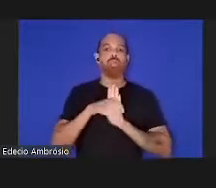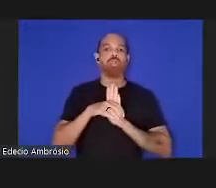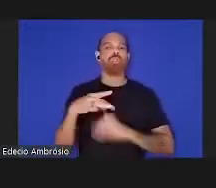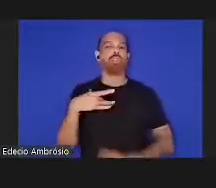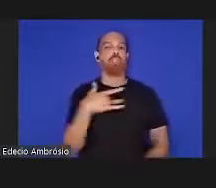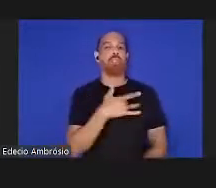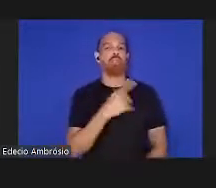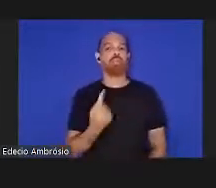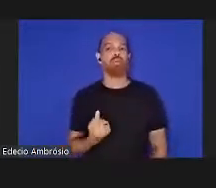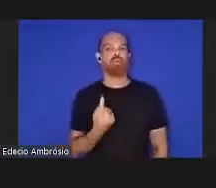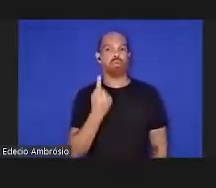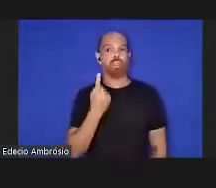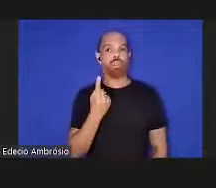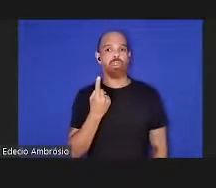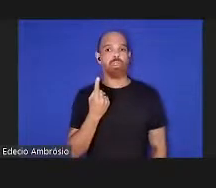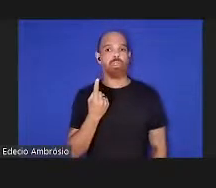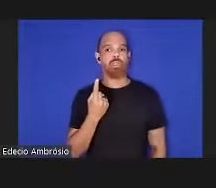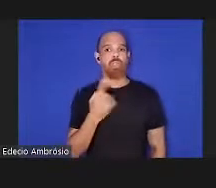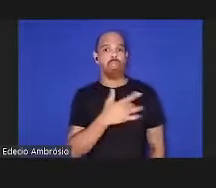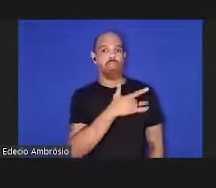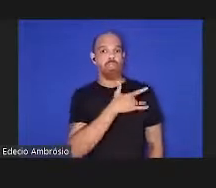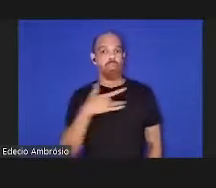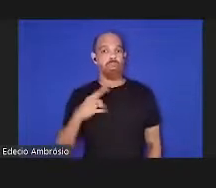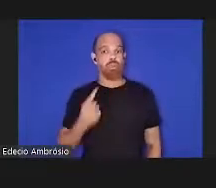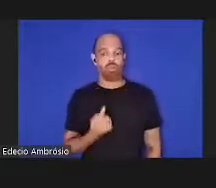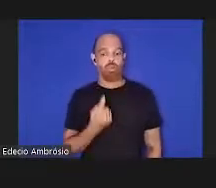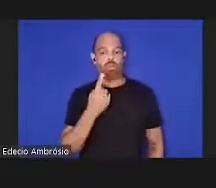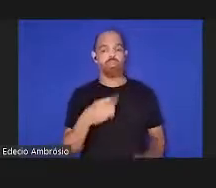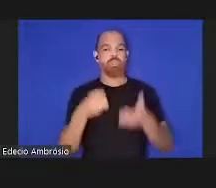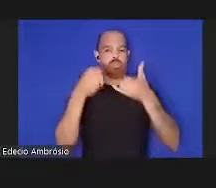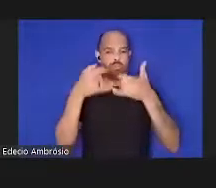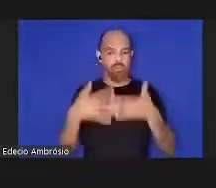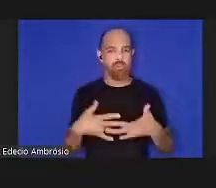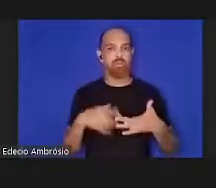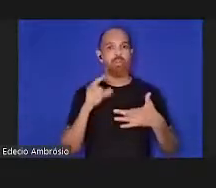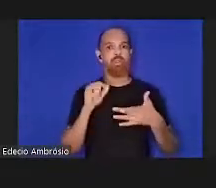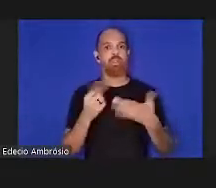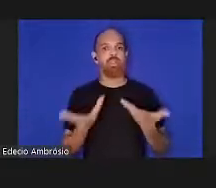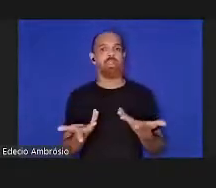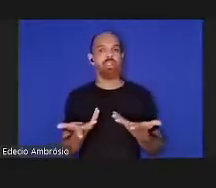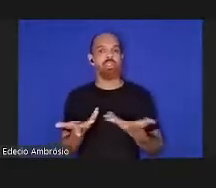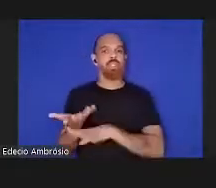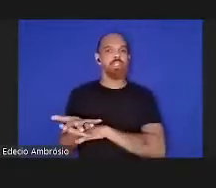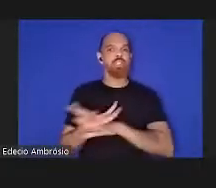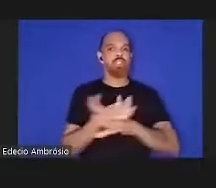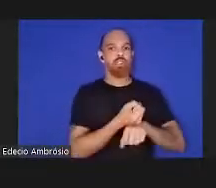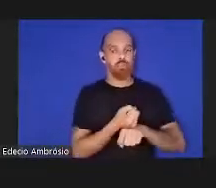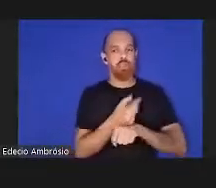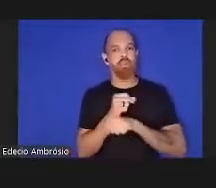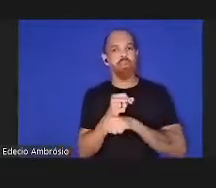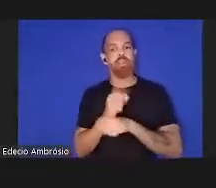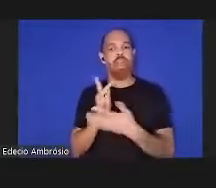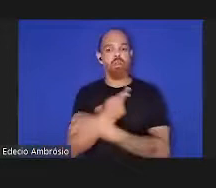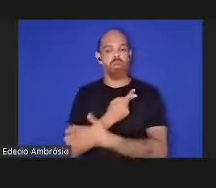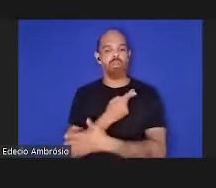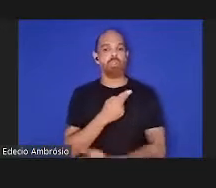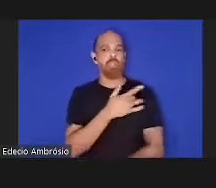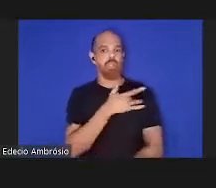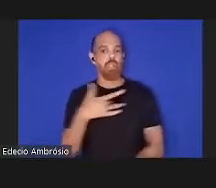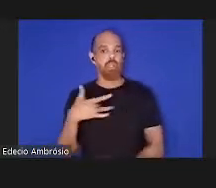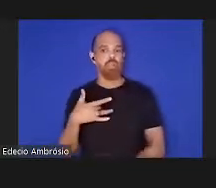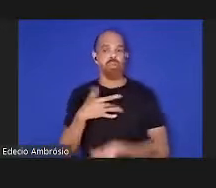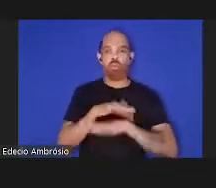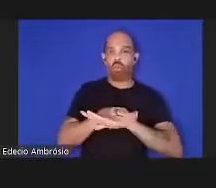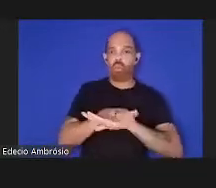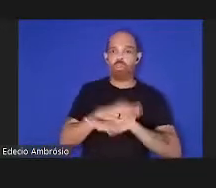a saúde única permite o desenvolvimento de explicações transdisciplinares da ocorrência de saúde e doença por meio de uma